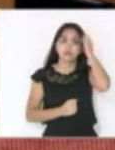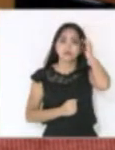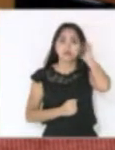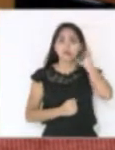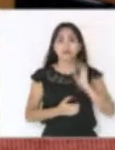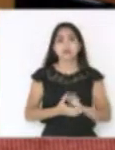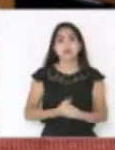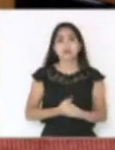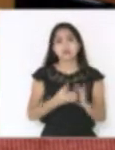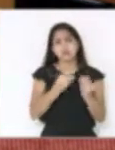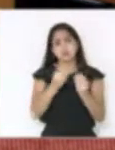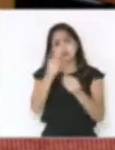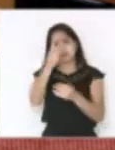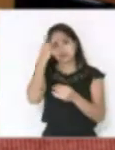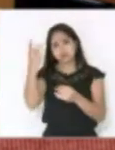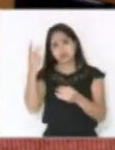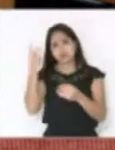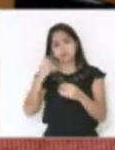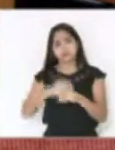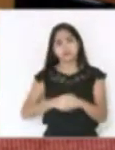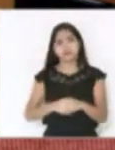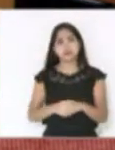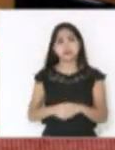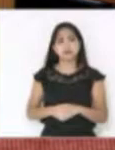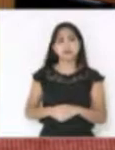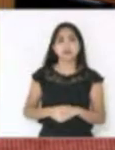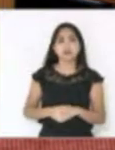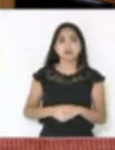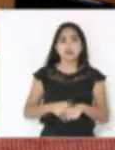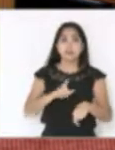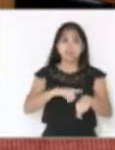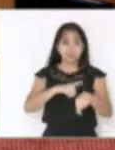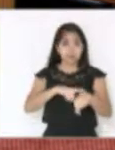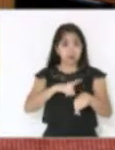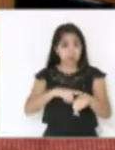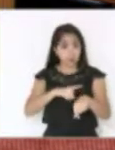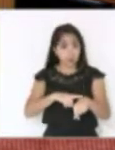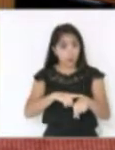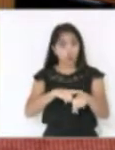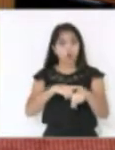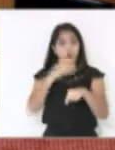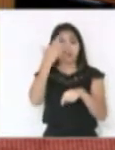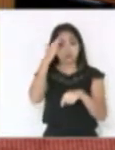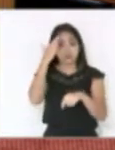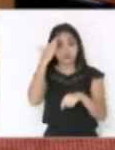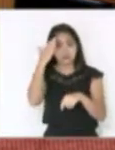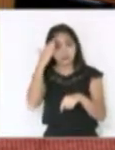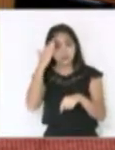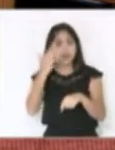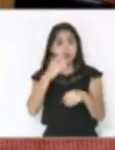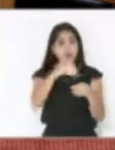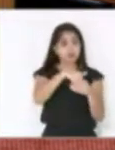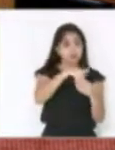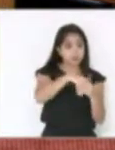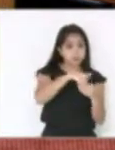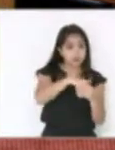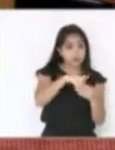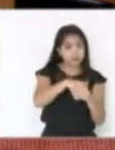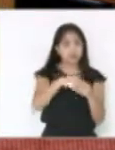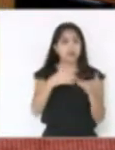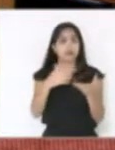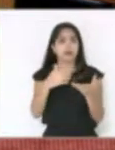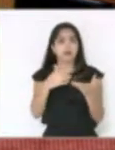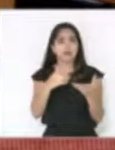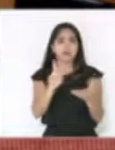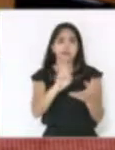Tem muita gente jogando para a plateia aqui, mas na hora que deveria ter coerência e votar com outra, não vota. Vota a